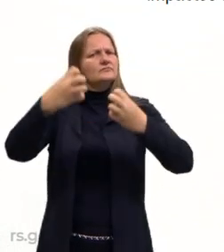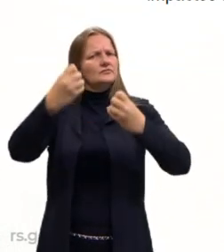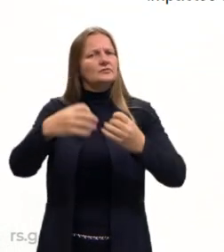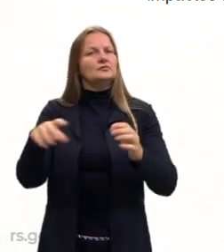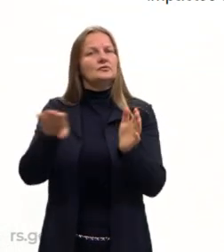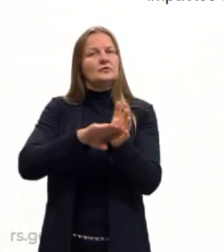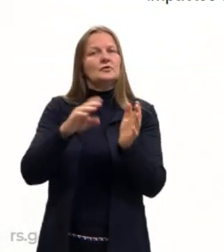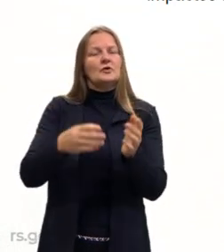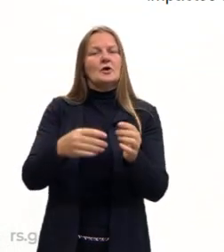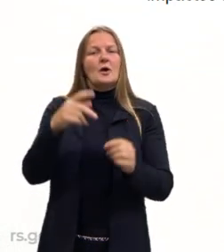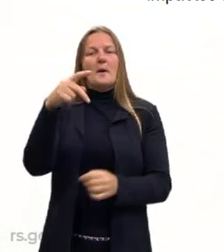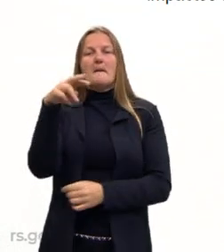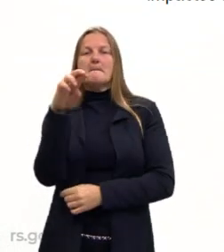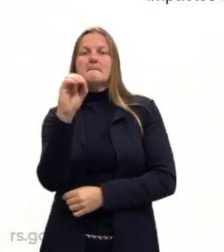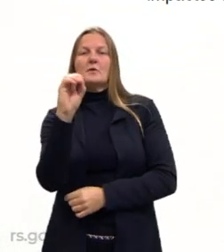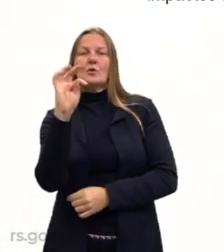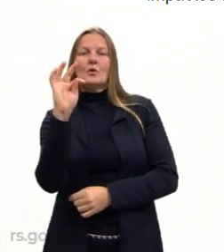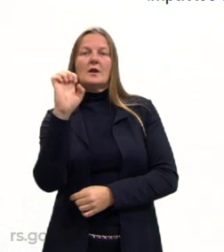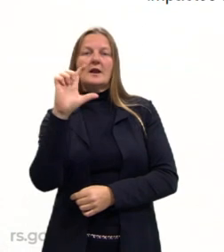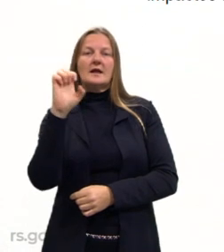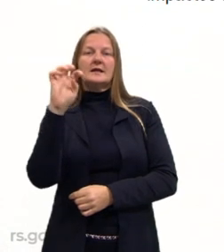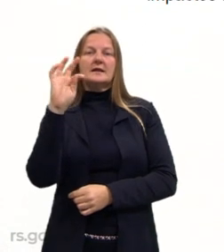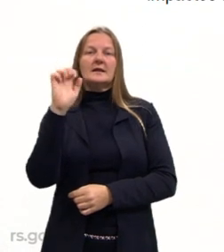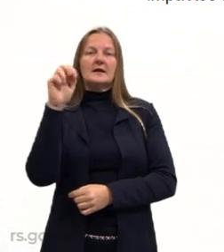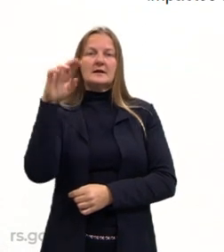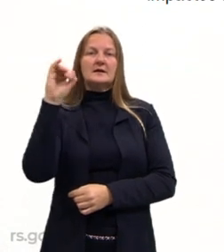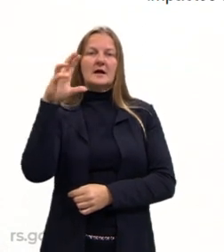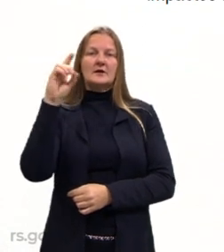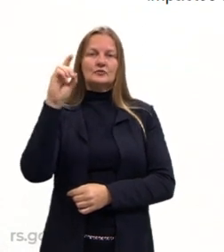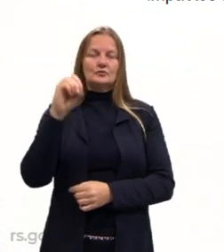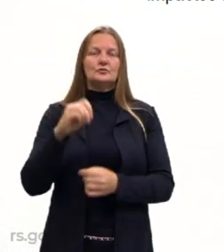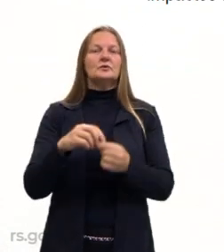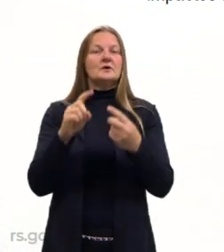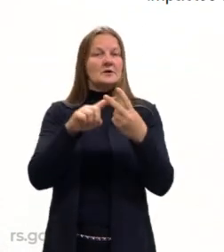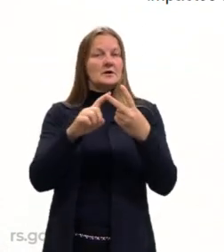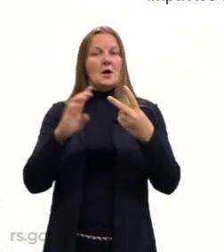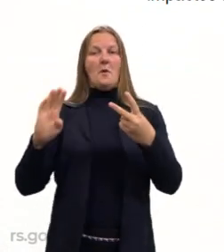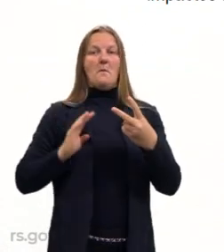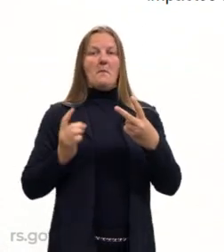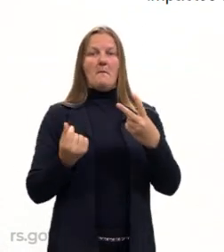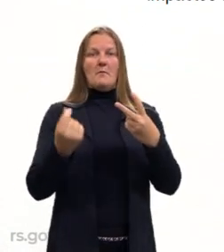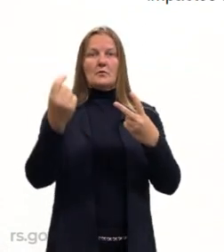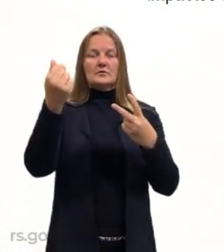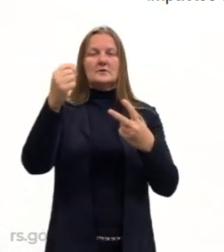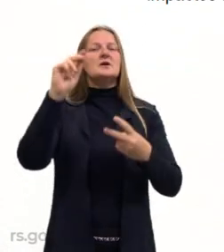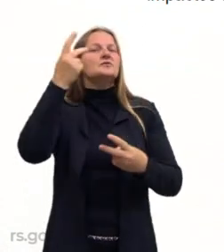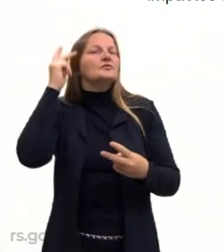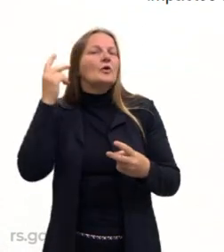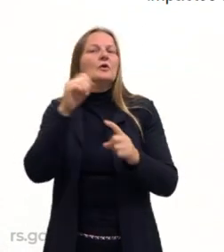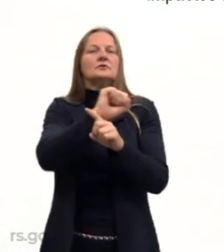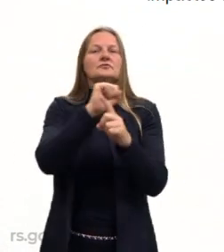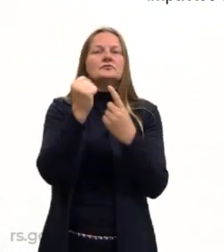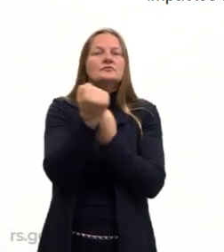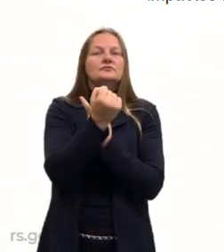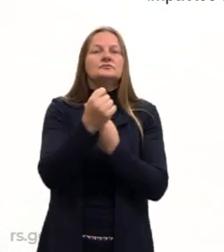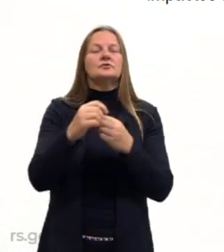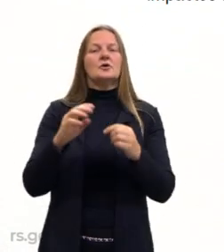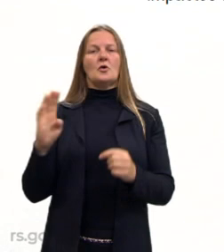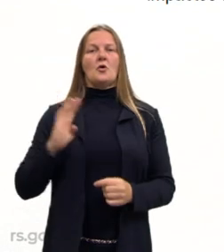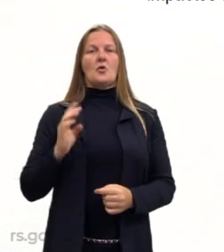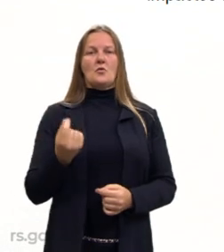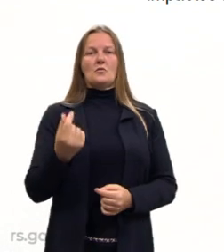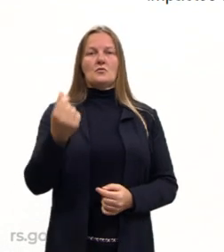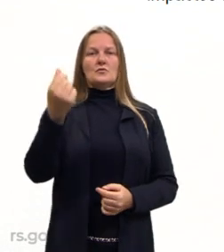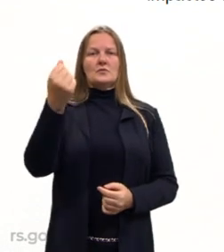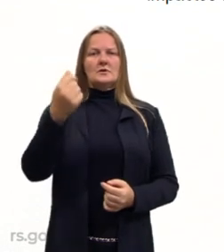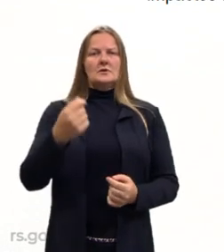hoje, que é o proletariado e burguesia. Então, a gente vê em história, sociologia, né? Também, essa galera da burguesia, essa